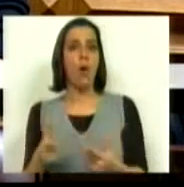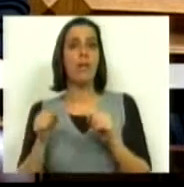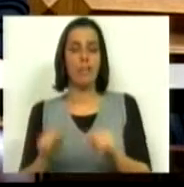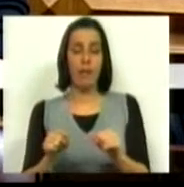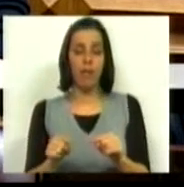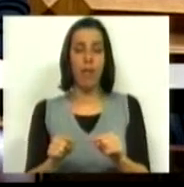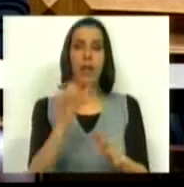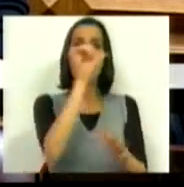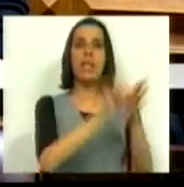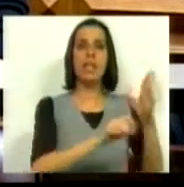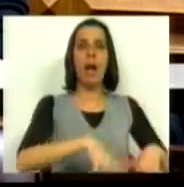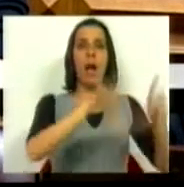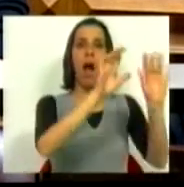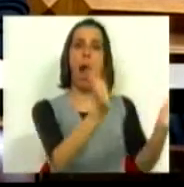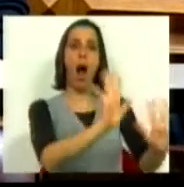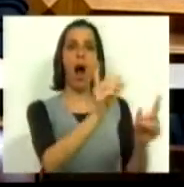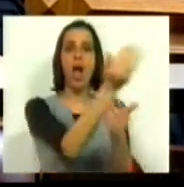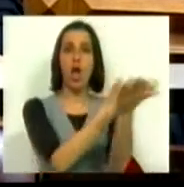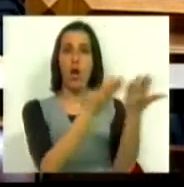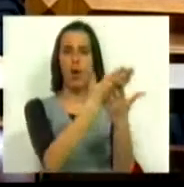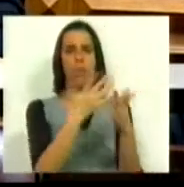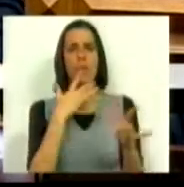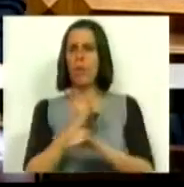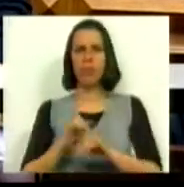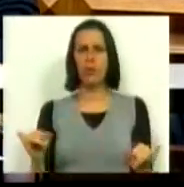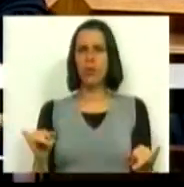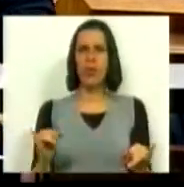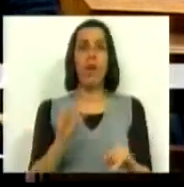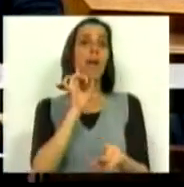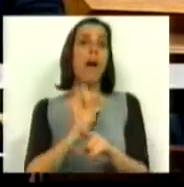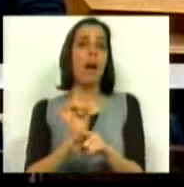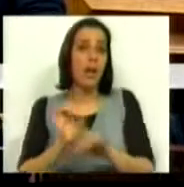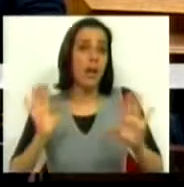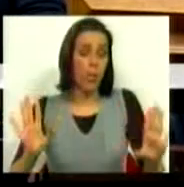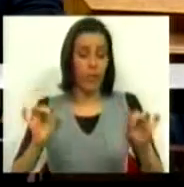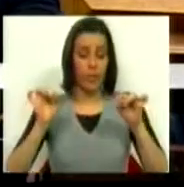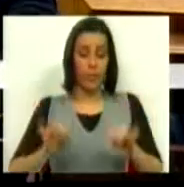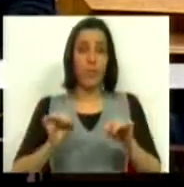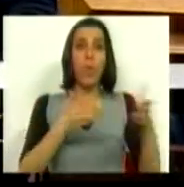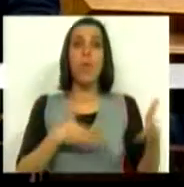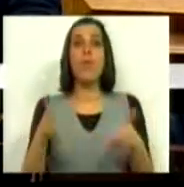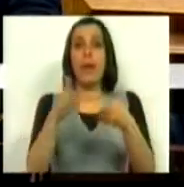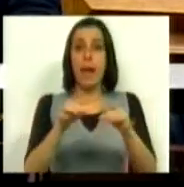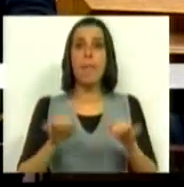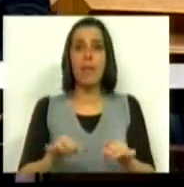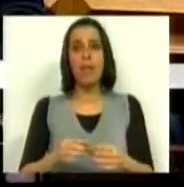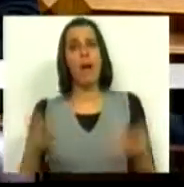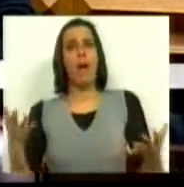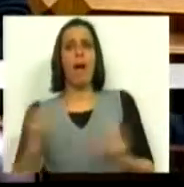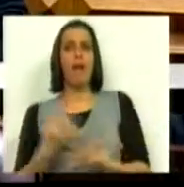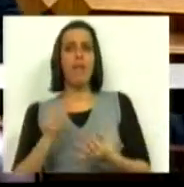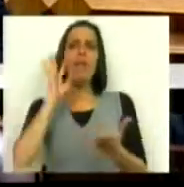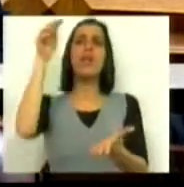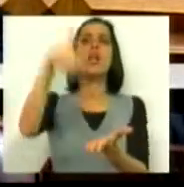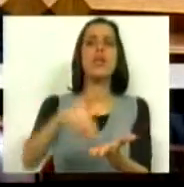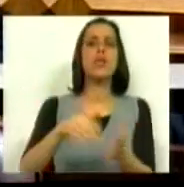desistindo de crescimento económico. Não é possível. Enquanto este for o caminho, obviamente que os